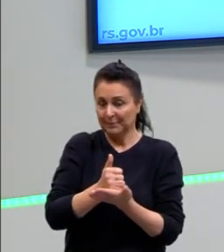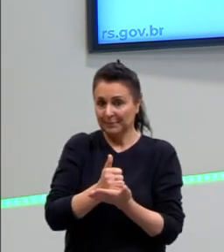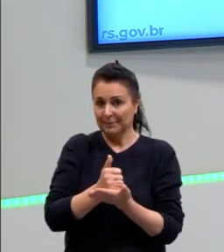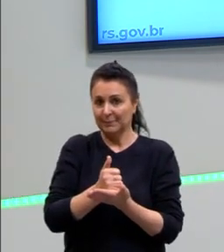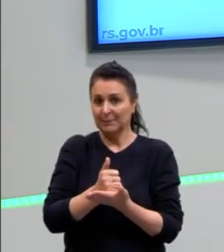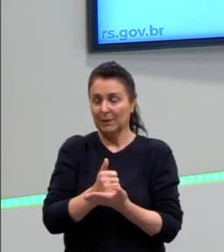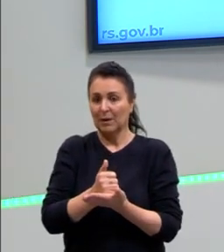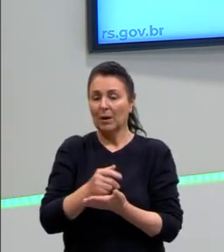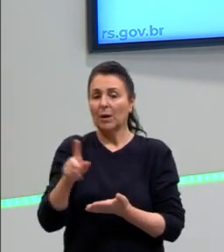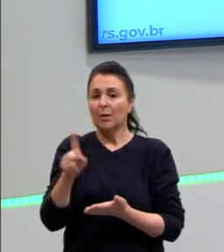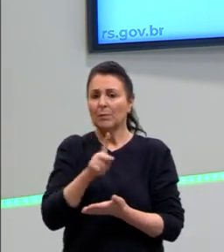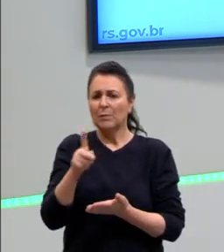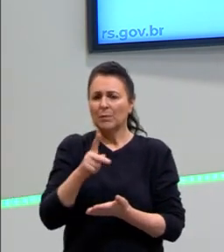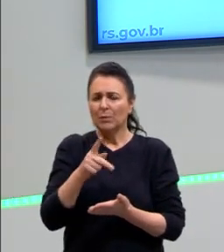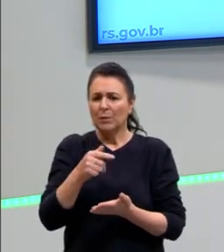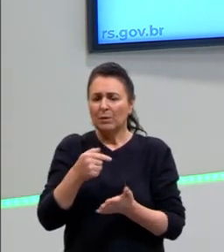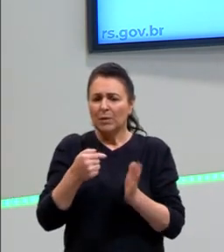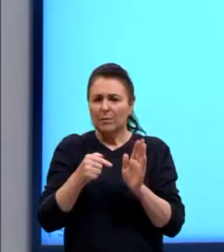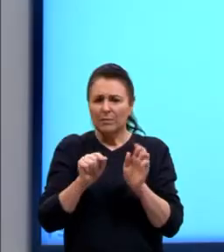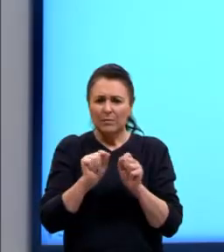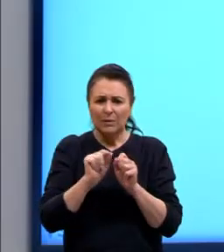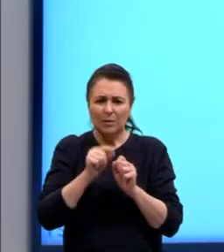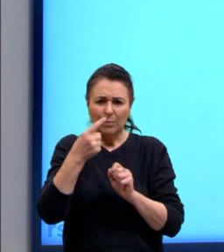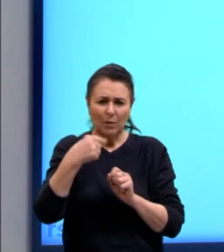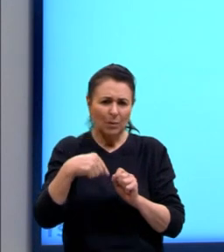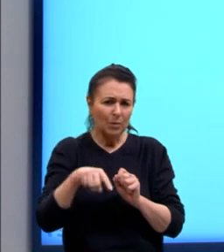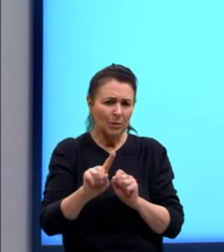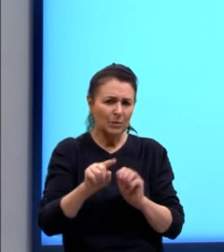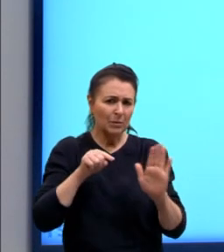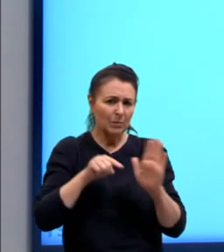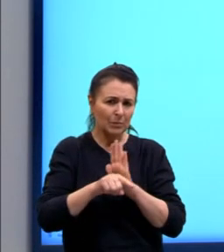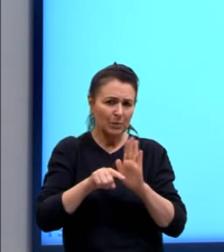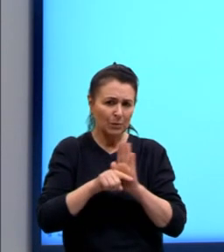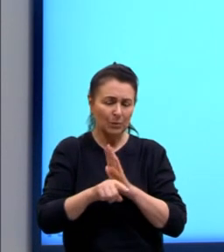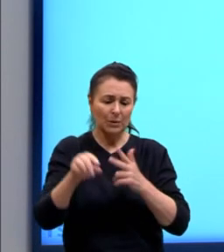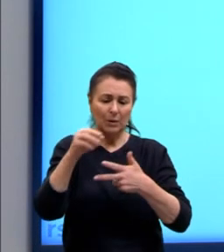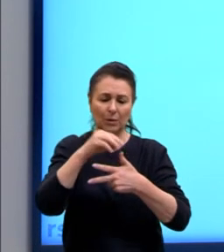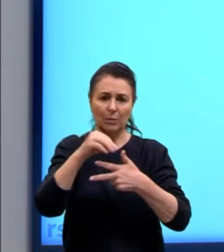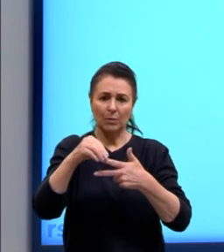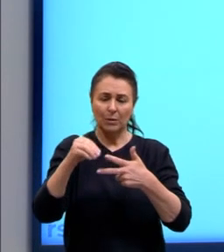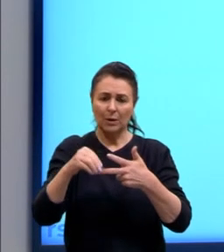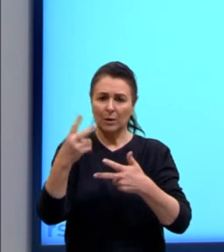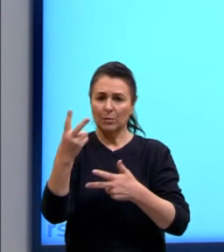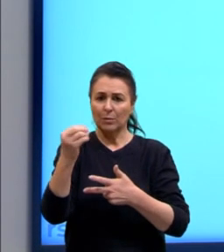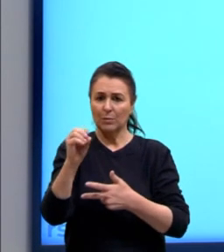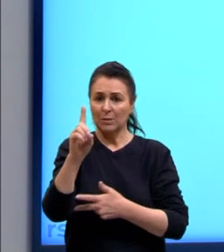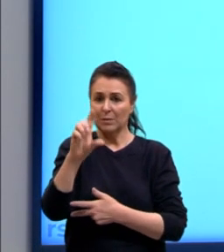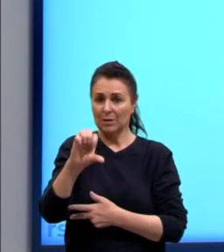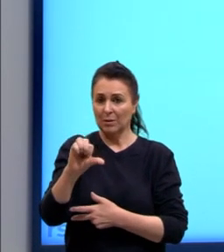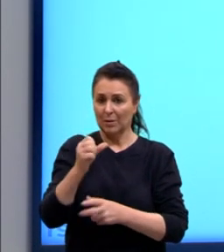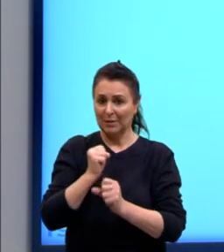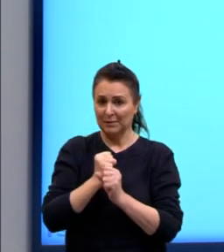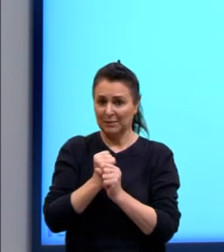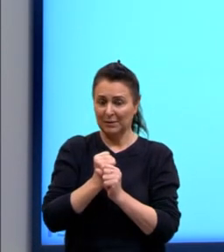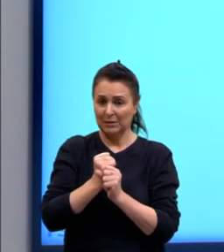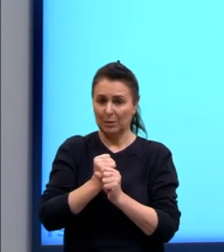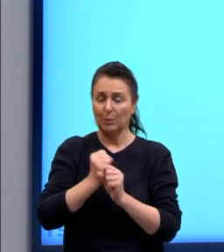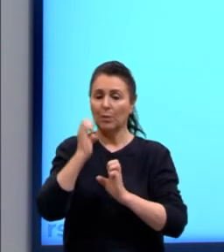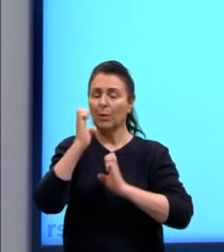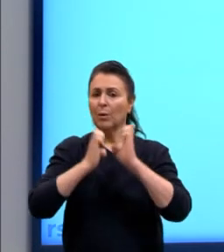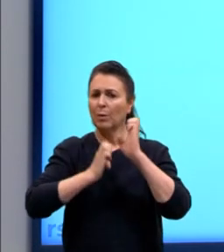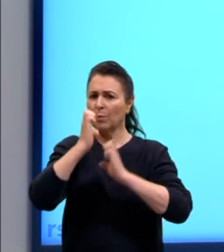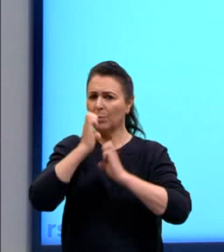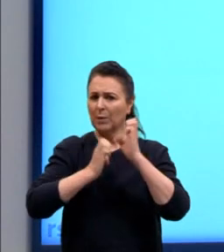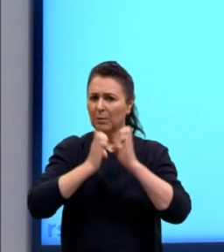Aqui eu trouxe uma outra questão, agora um pouco diferente. Essa é do Enem, então, de 2019. Uma empresa